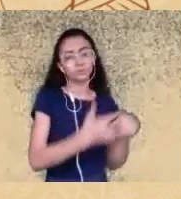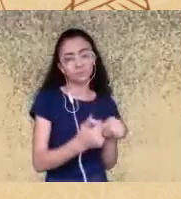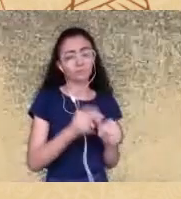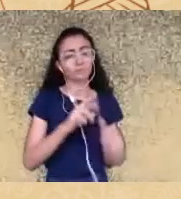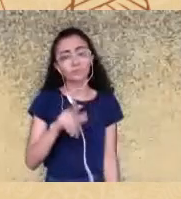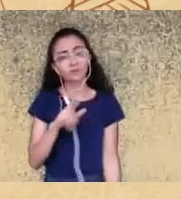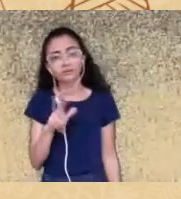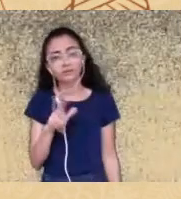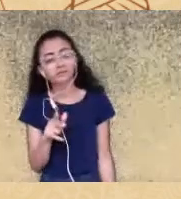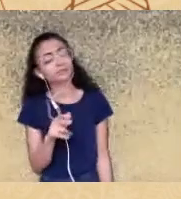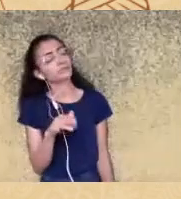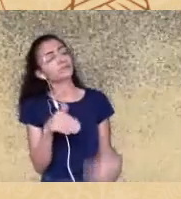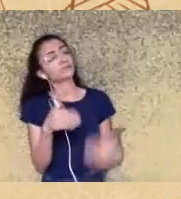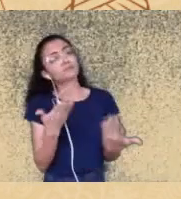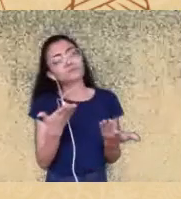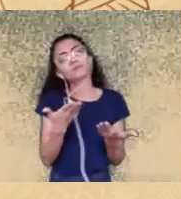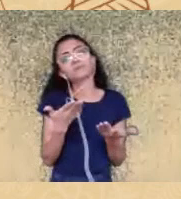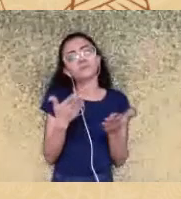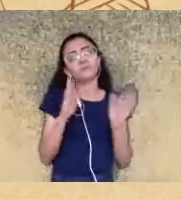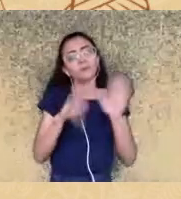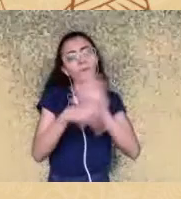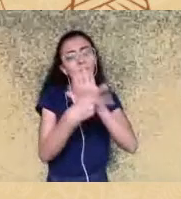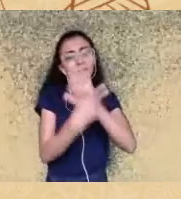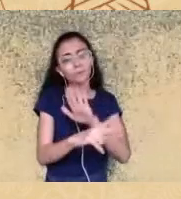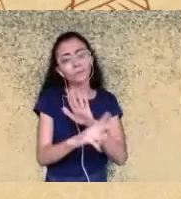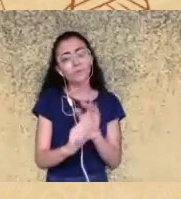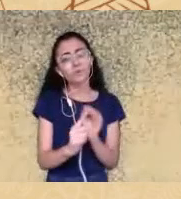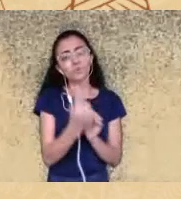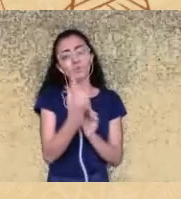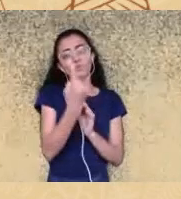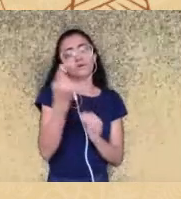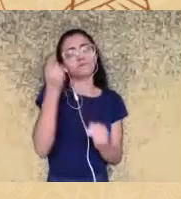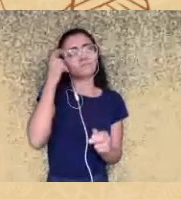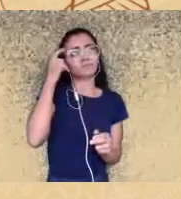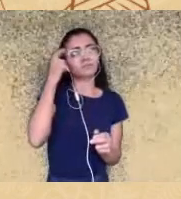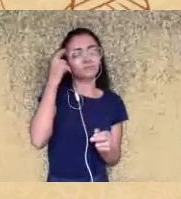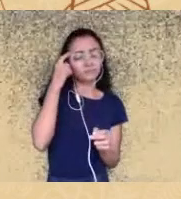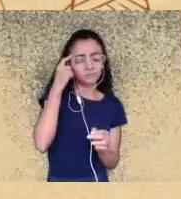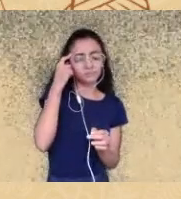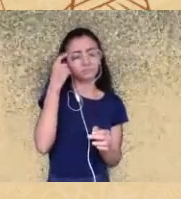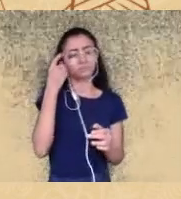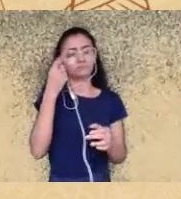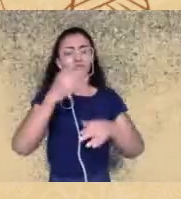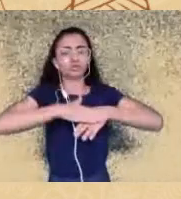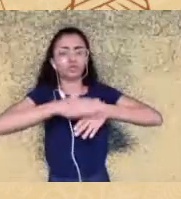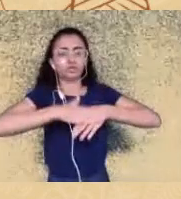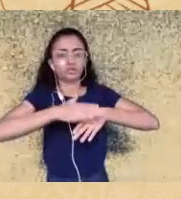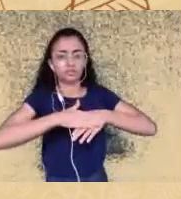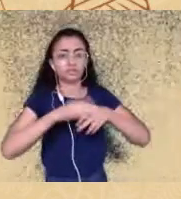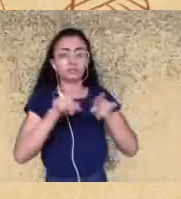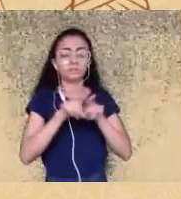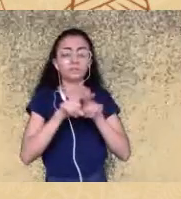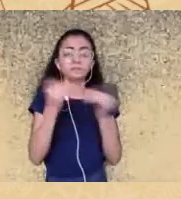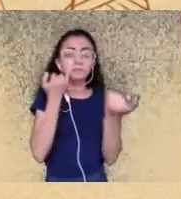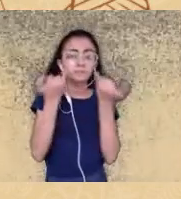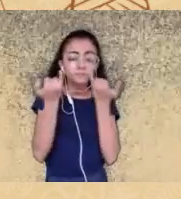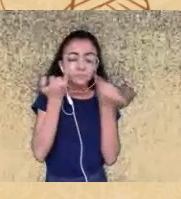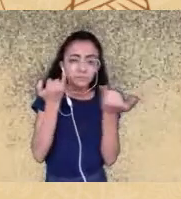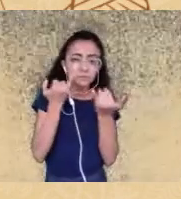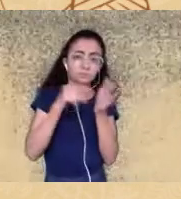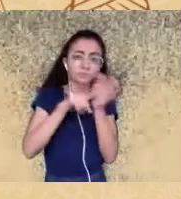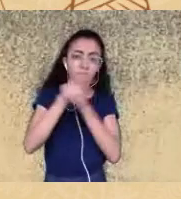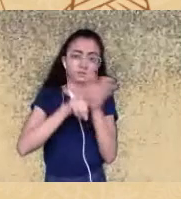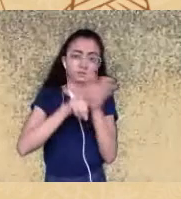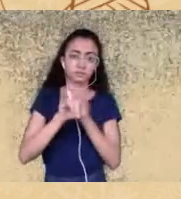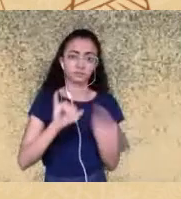da monocultura de um único jeito de pensar de agir e no último IBGE nós tivemos o dado de que cerca de 90% da